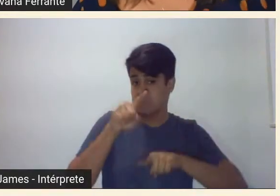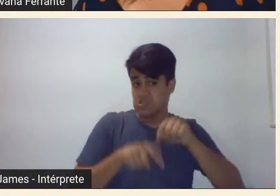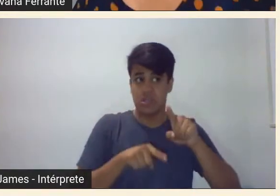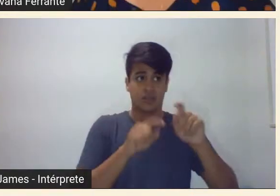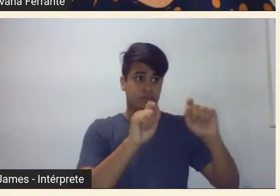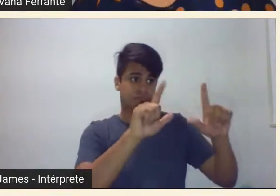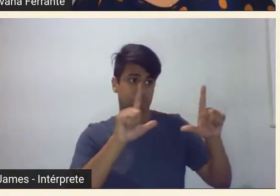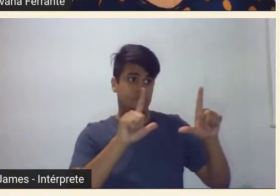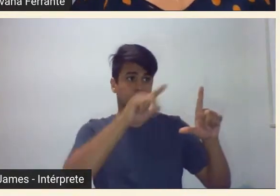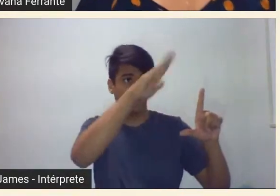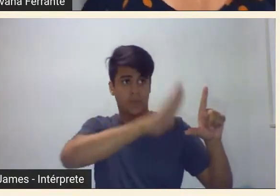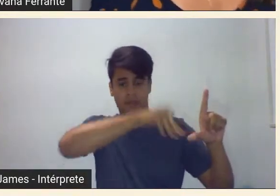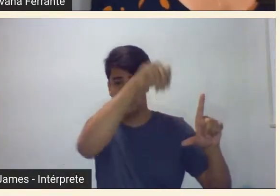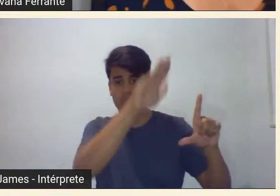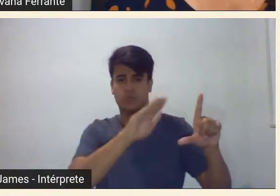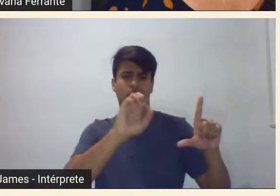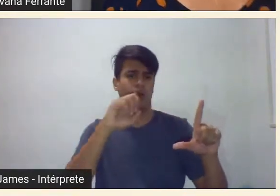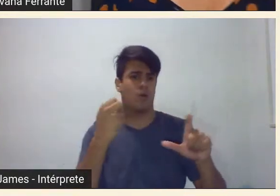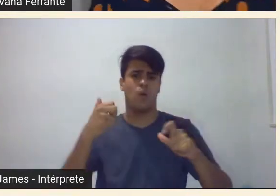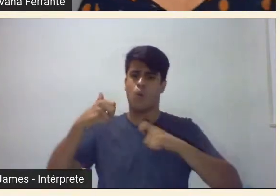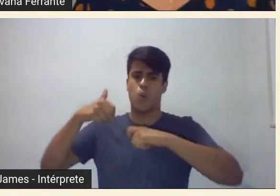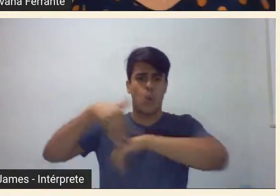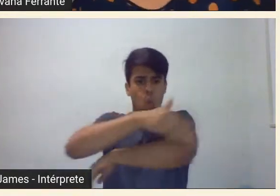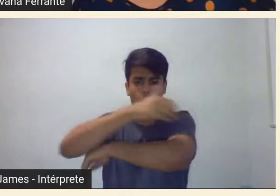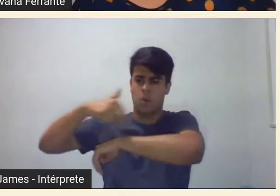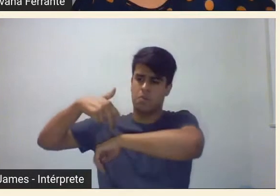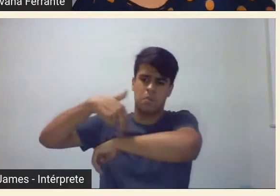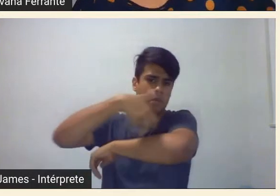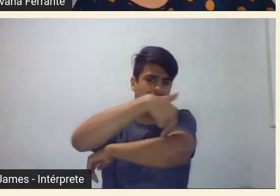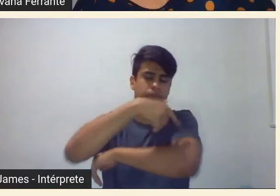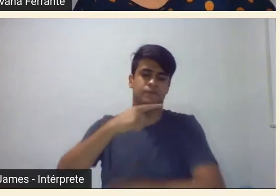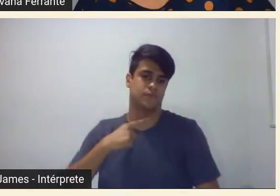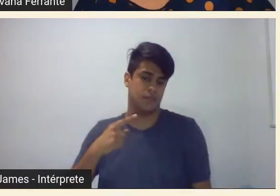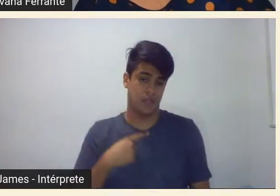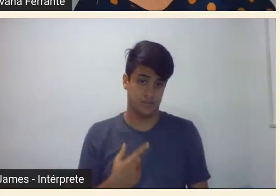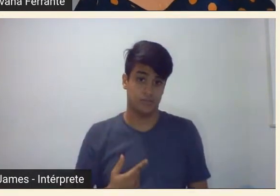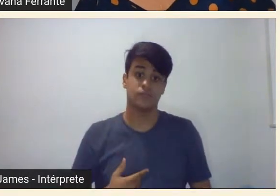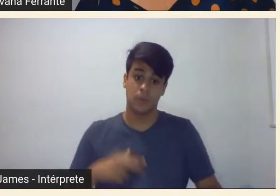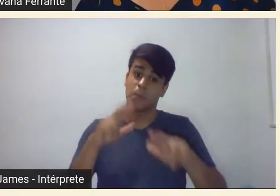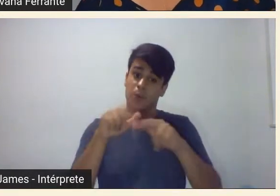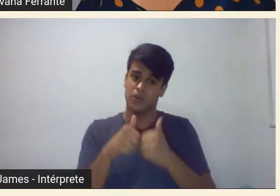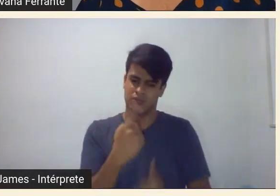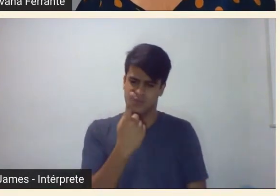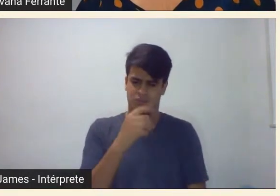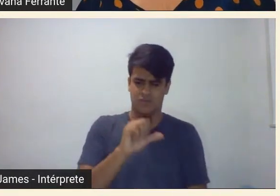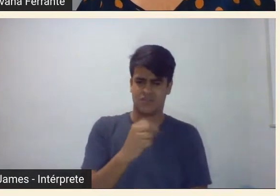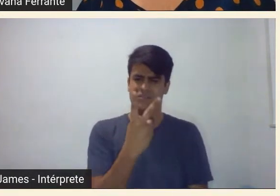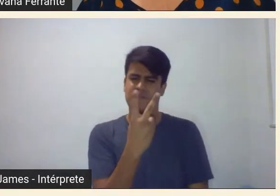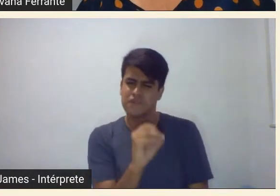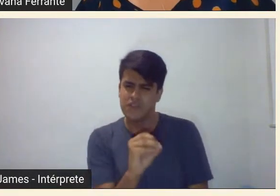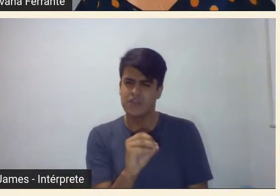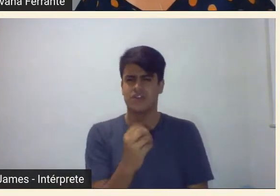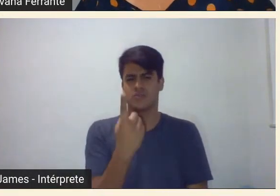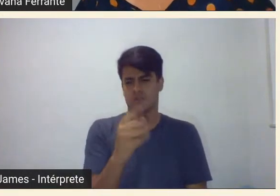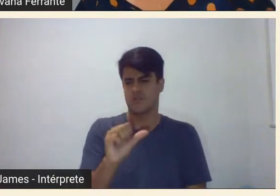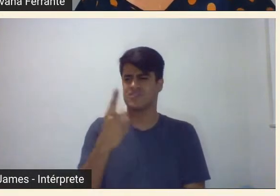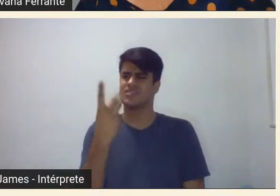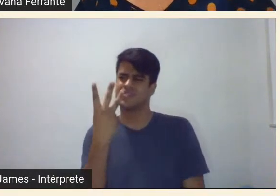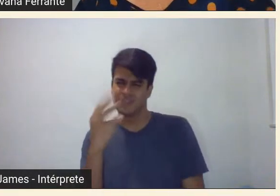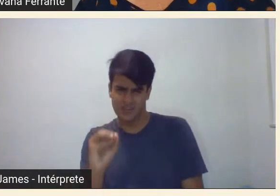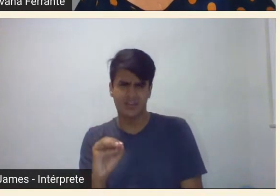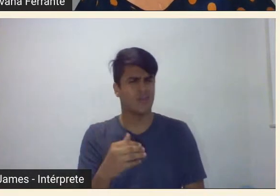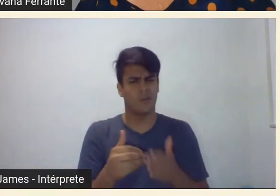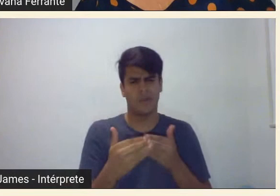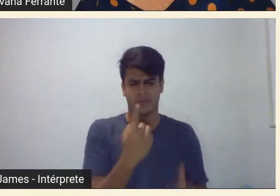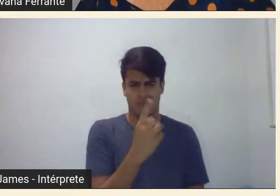andam nas ruas não é por acaso que tantas mulheres nos anos 20 30 mesmo nos anos 10 investiram